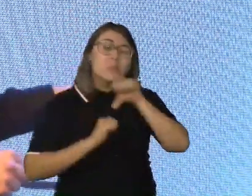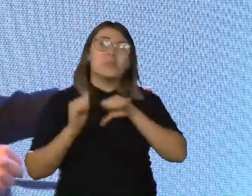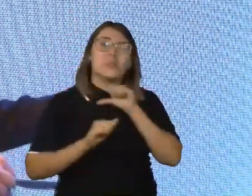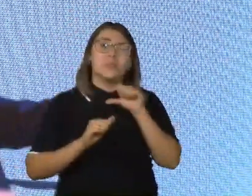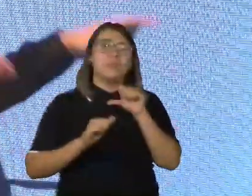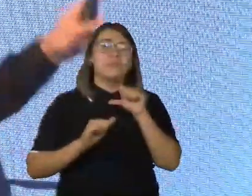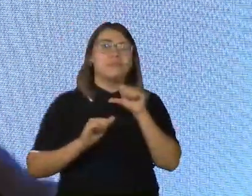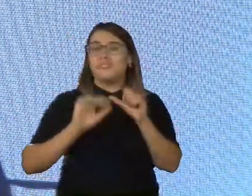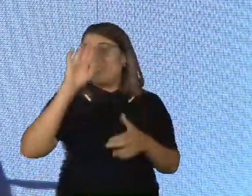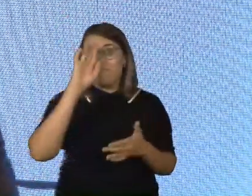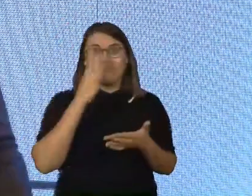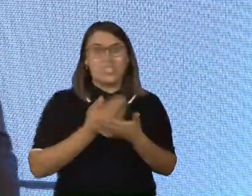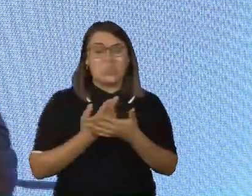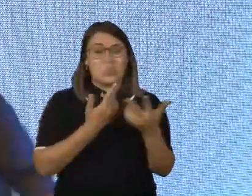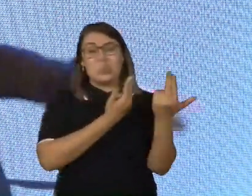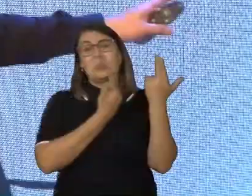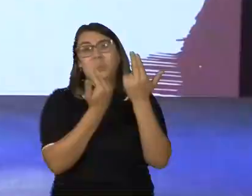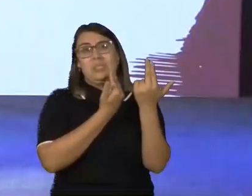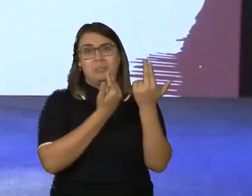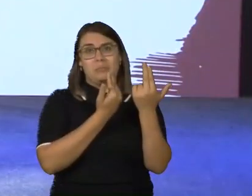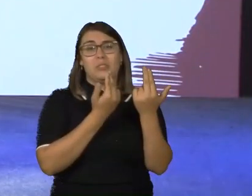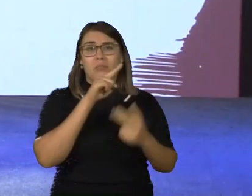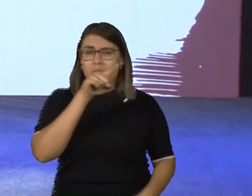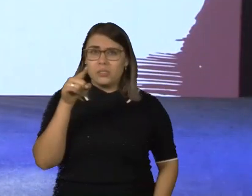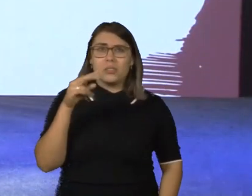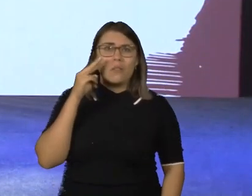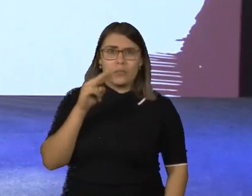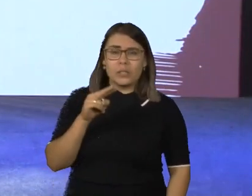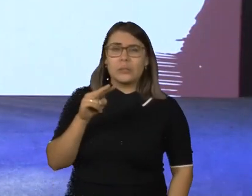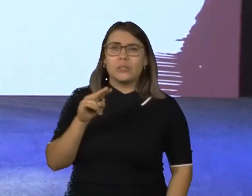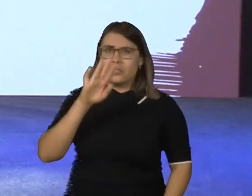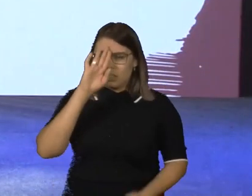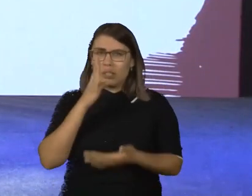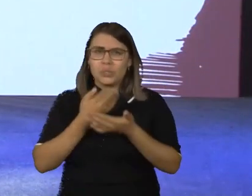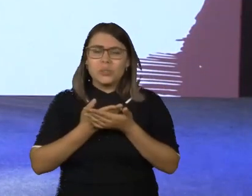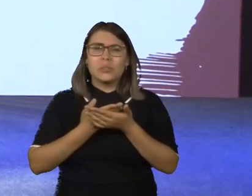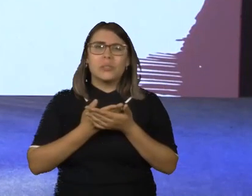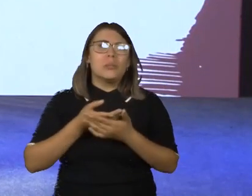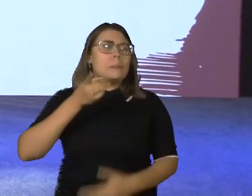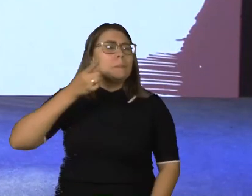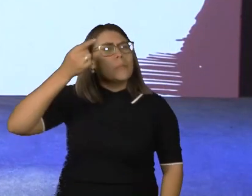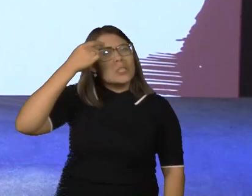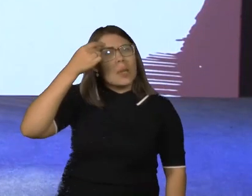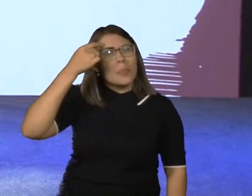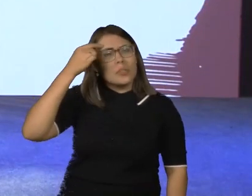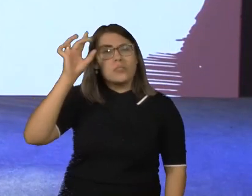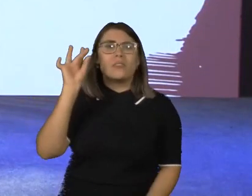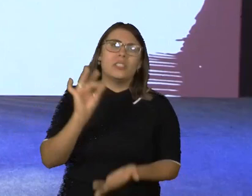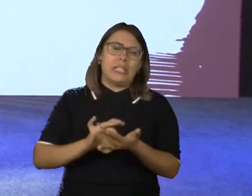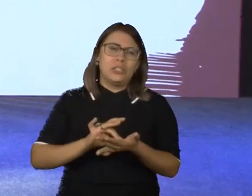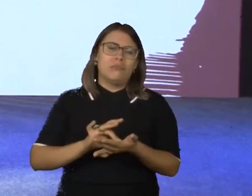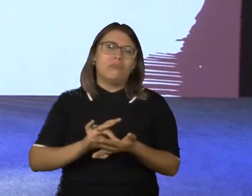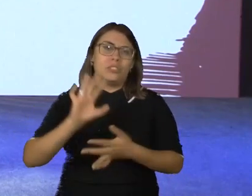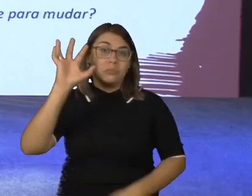Não conseguem, são todas iguais, não aprender. Vocês estão vendo aqui algumas crenças, pensamentos que a gente acredita que sejam reais sobre